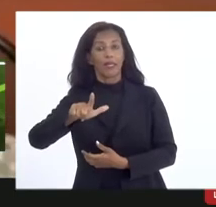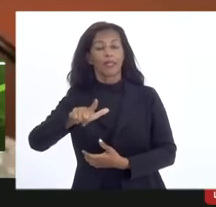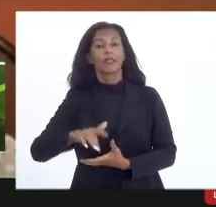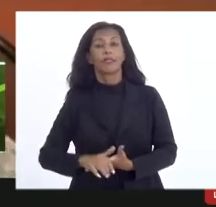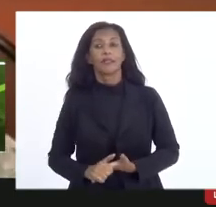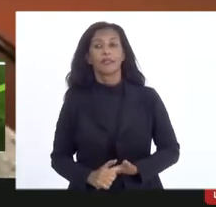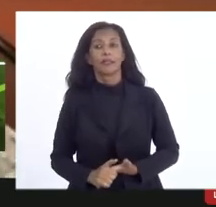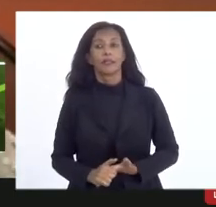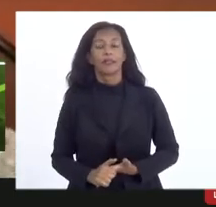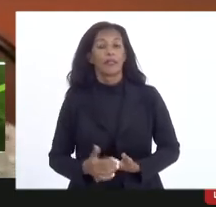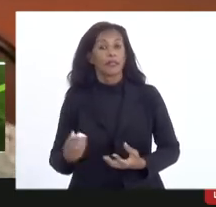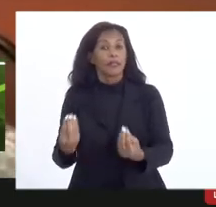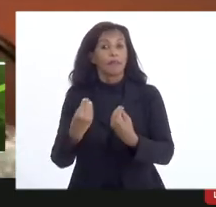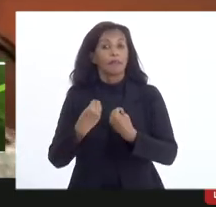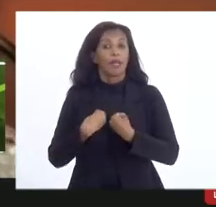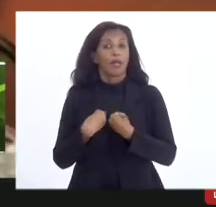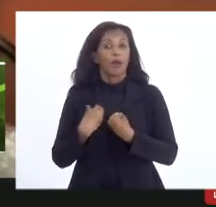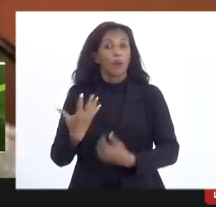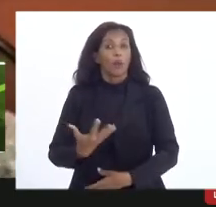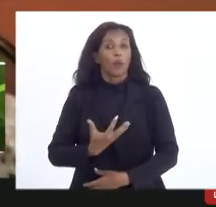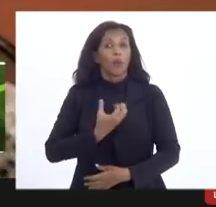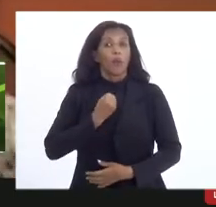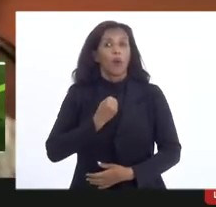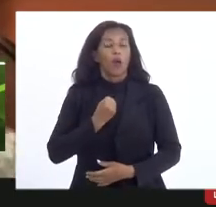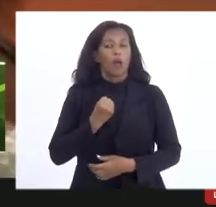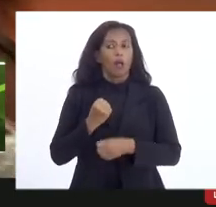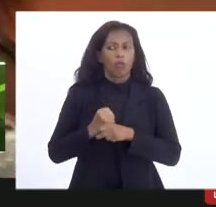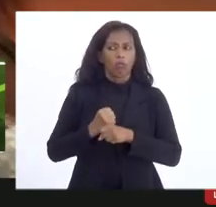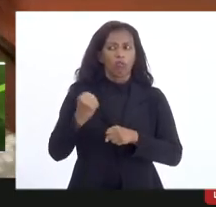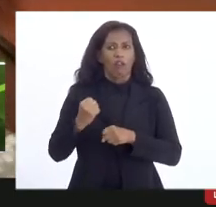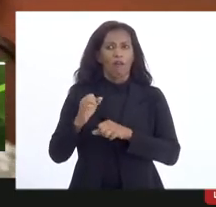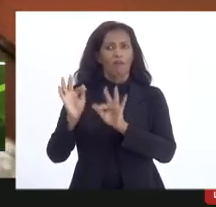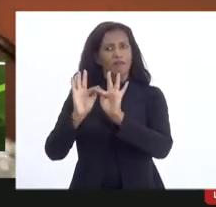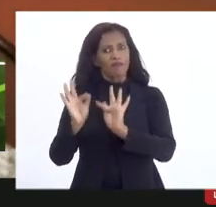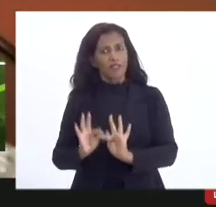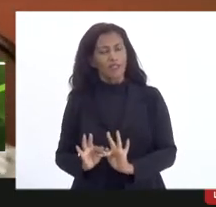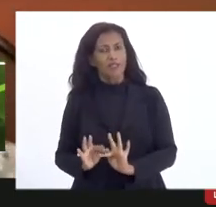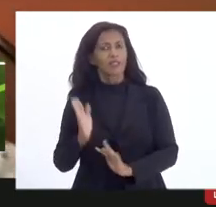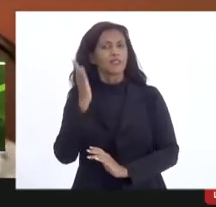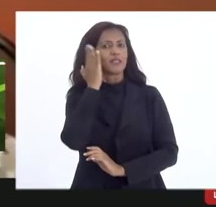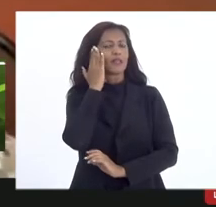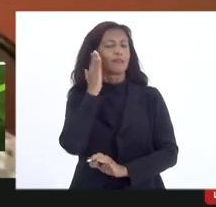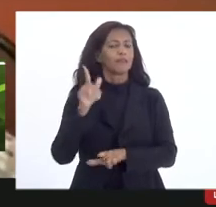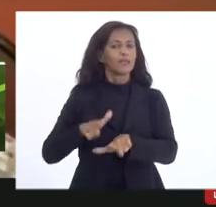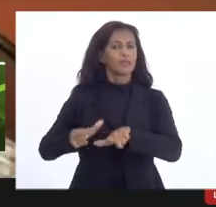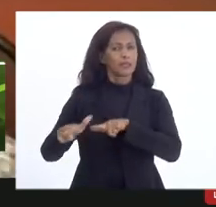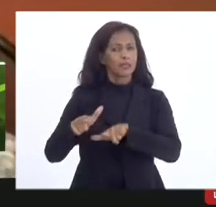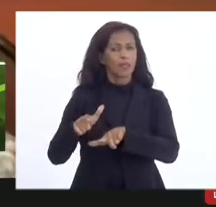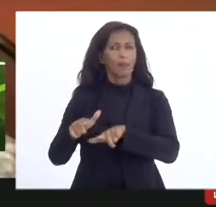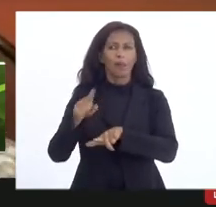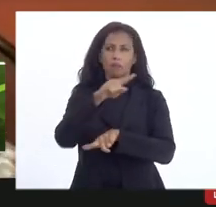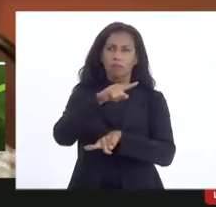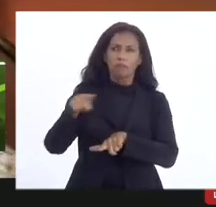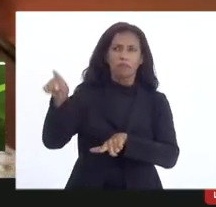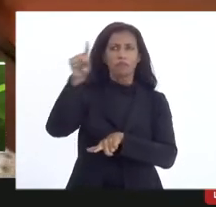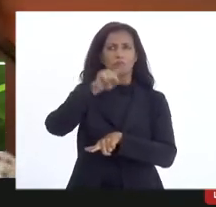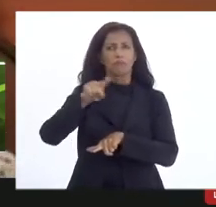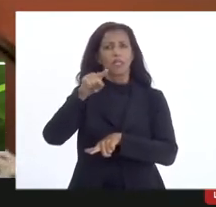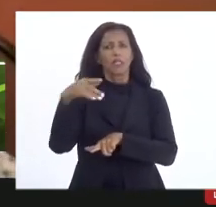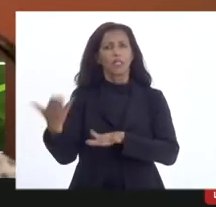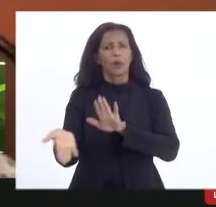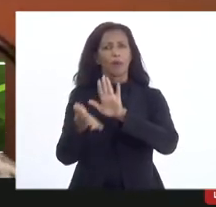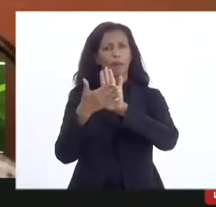assim para a gente foi uma surpresa e uma enorme felicidade saber desse trabalho de vocês e então a